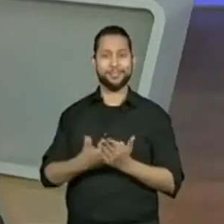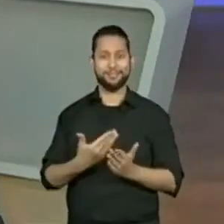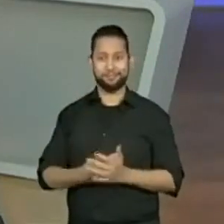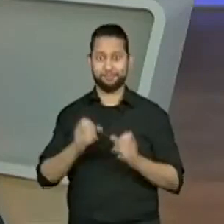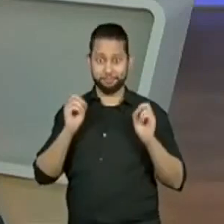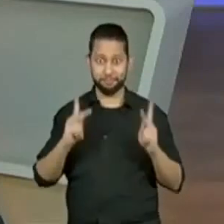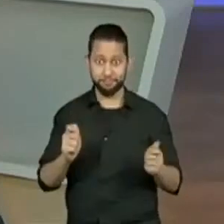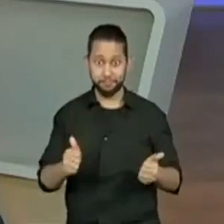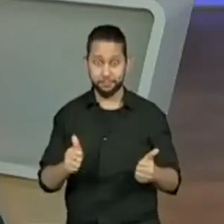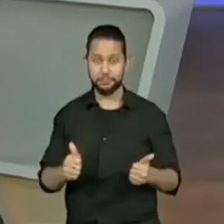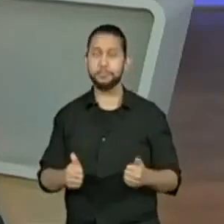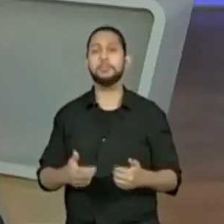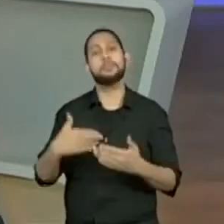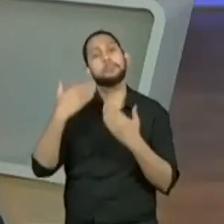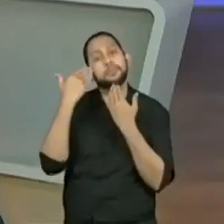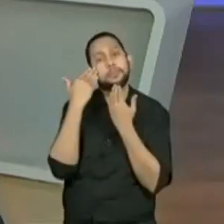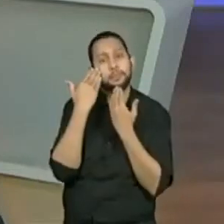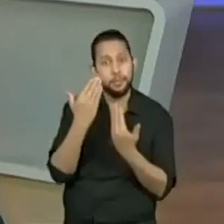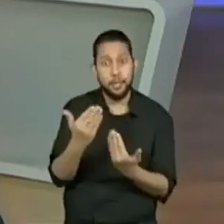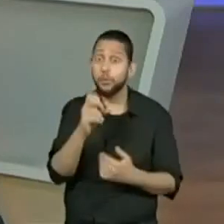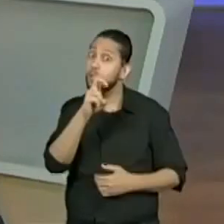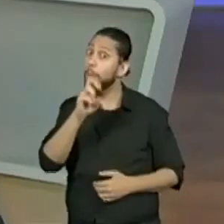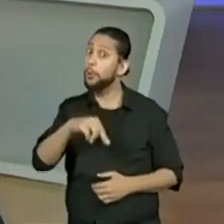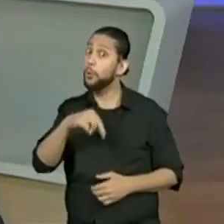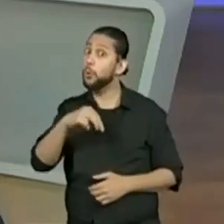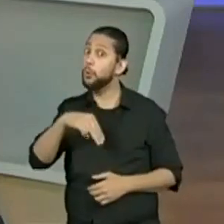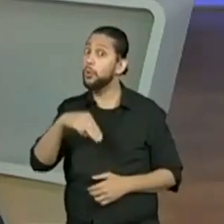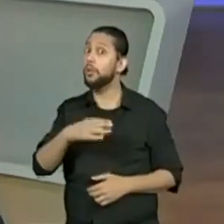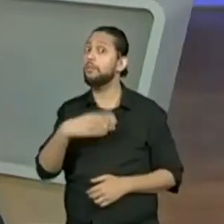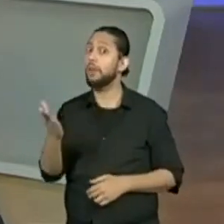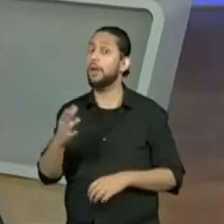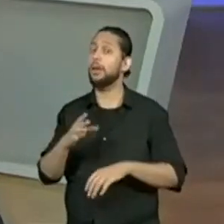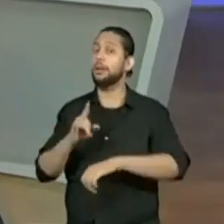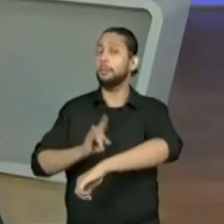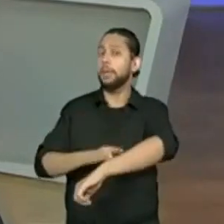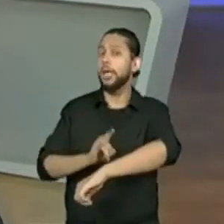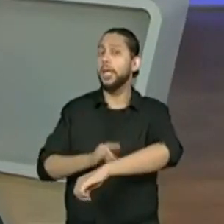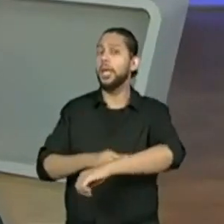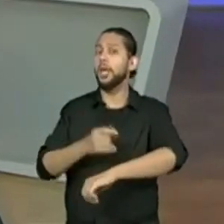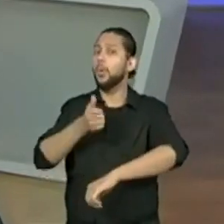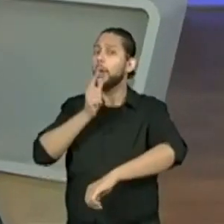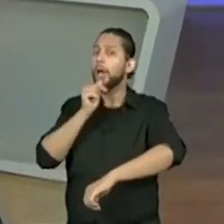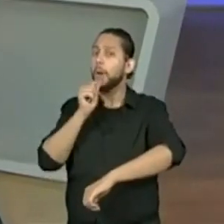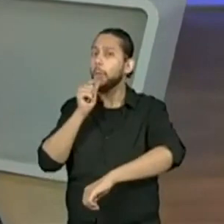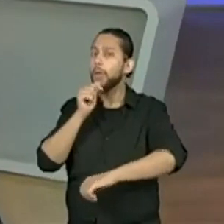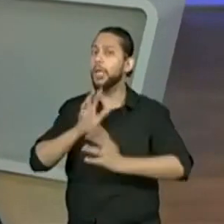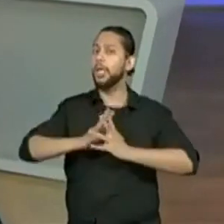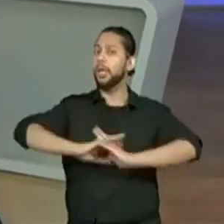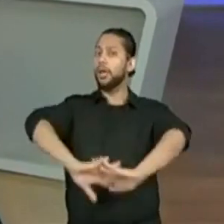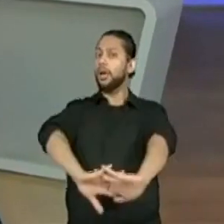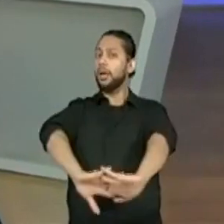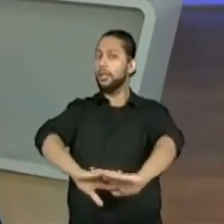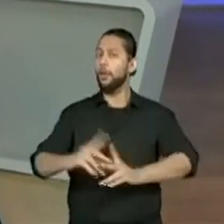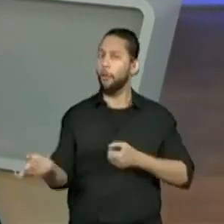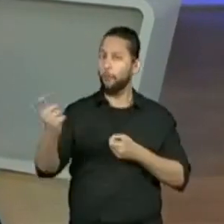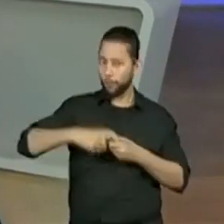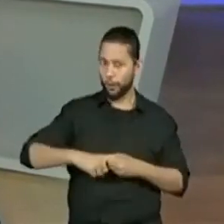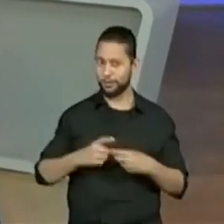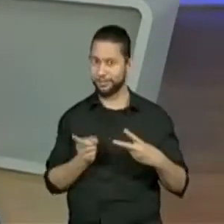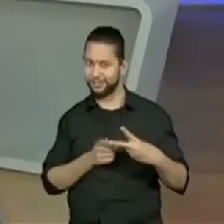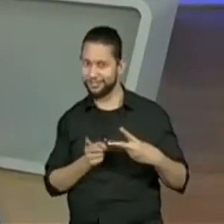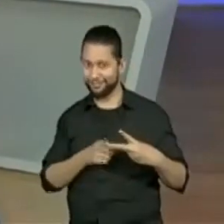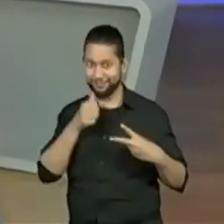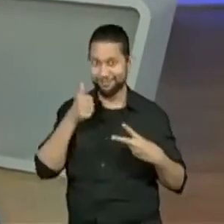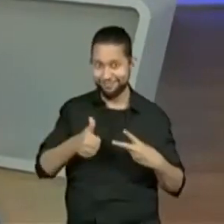Pessoal, muito obrigada. Cinco minutinhos, alongamento básico, aquela aguinha. E já, já, a gente volta.